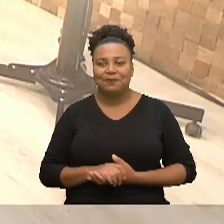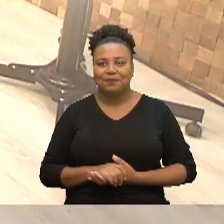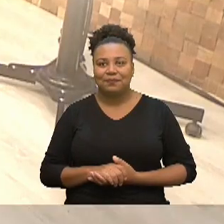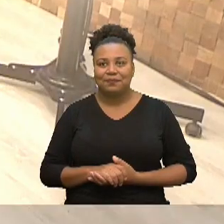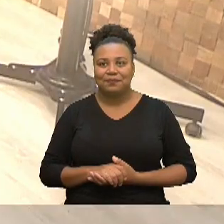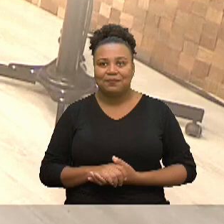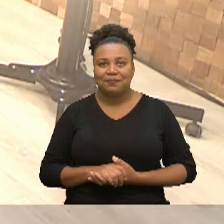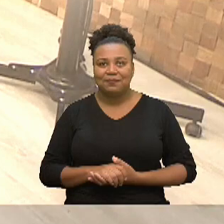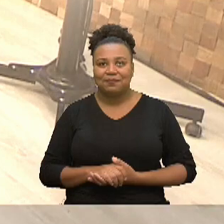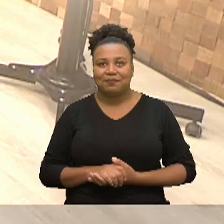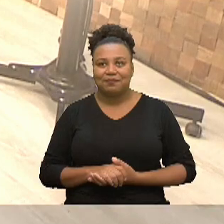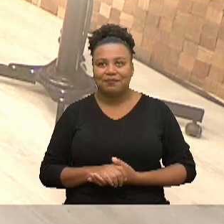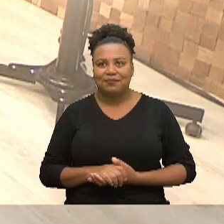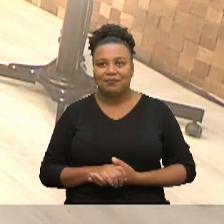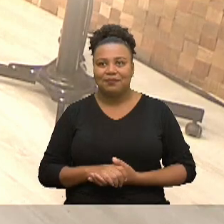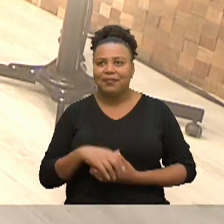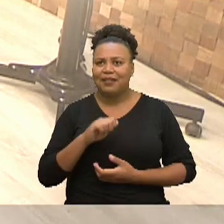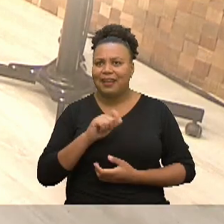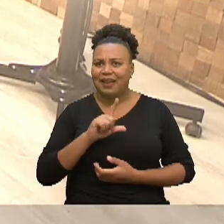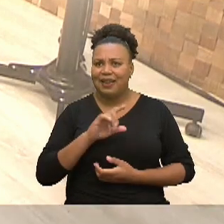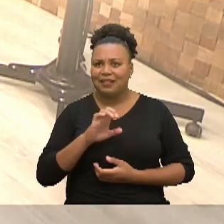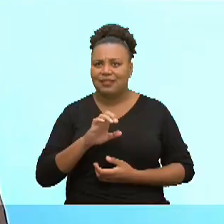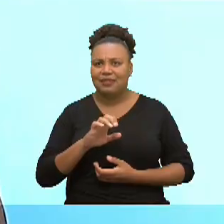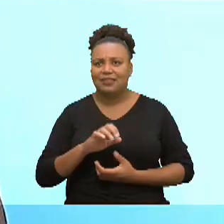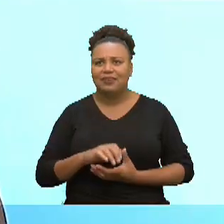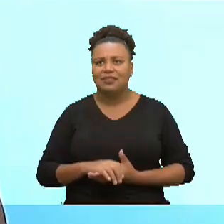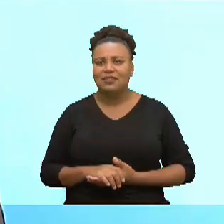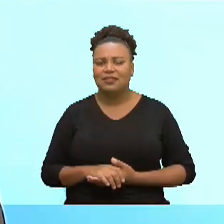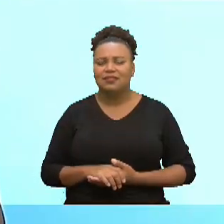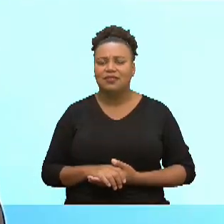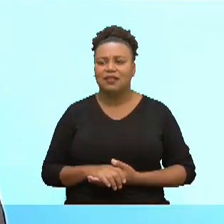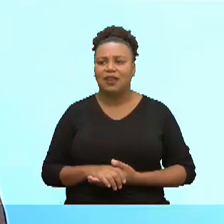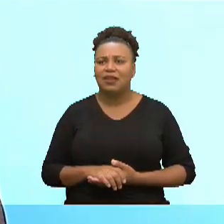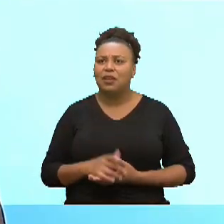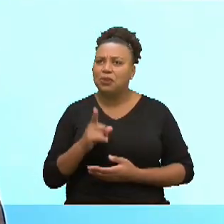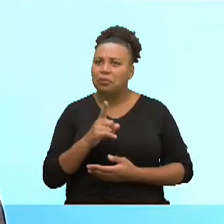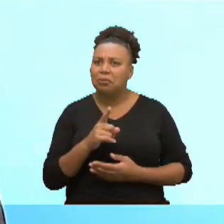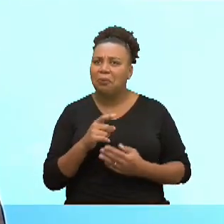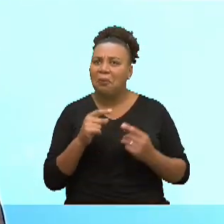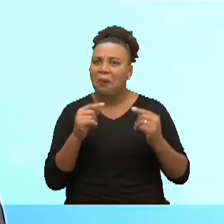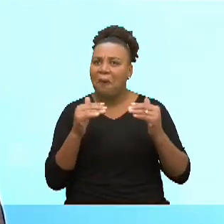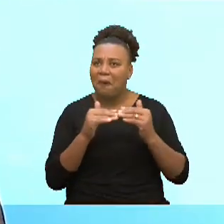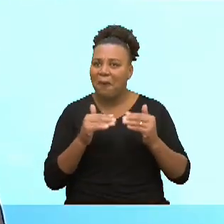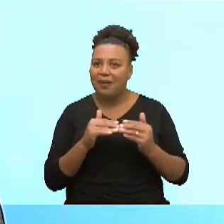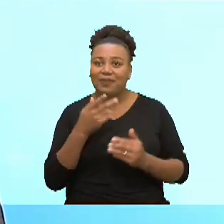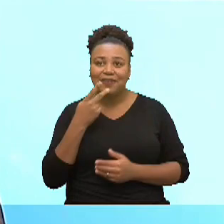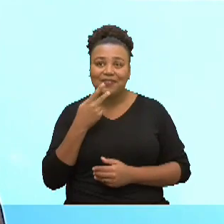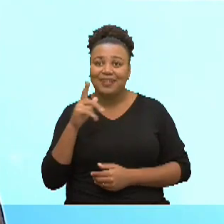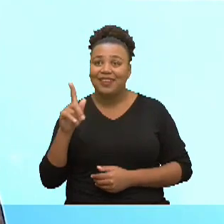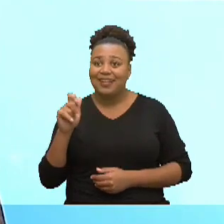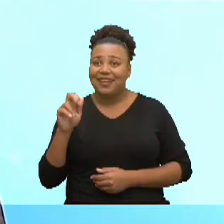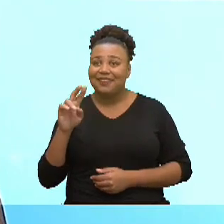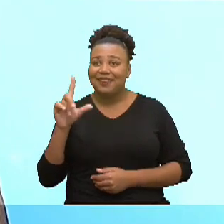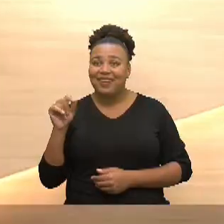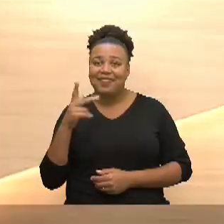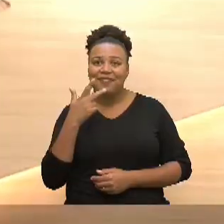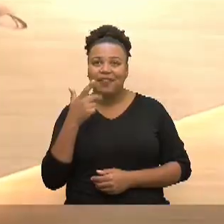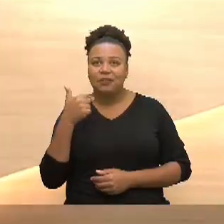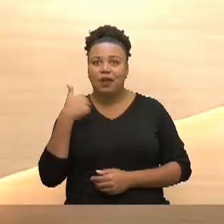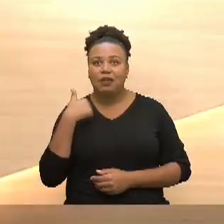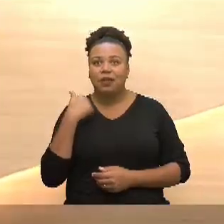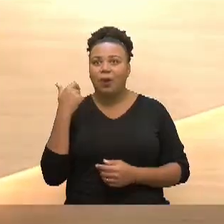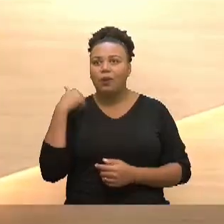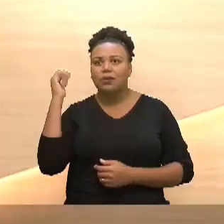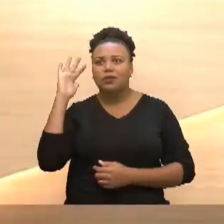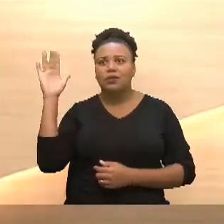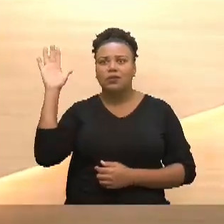Aline tu te identifica com essa fala da Gabriela sim, a Gabriela estava falando de que tu